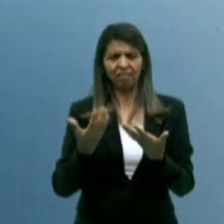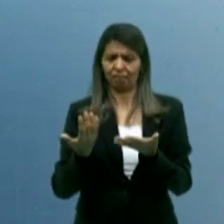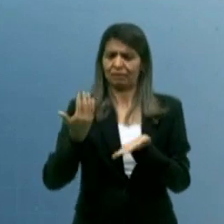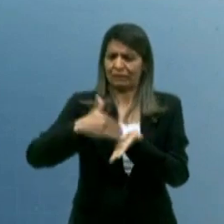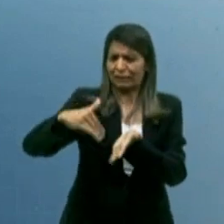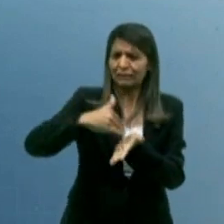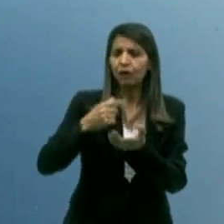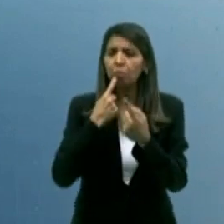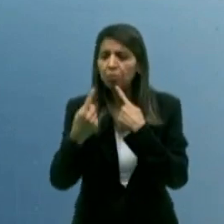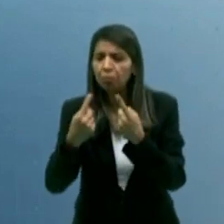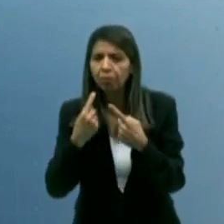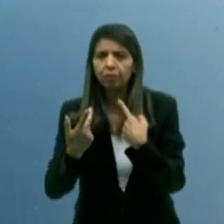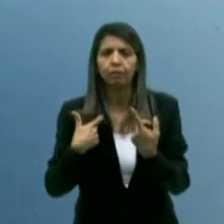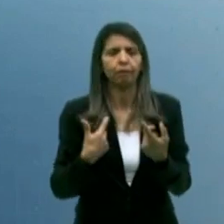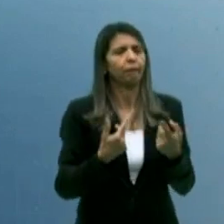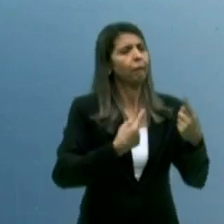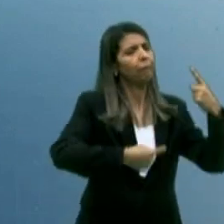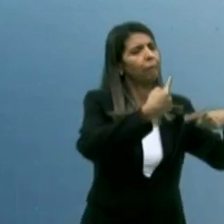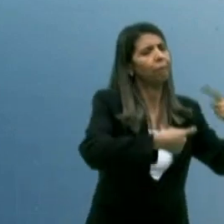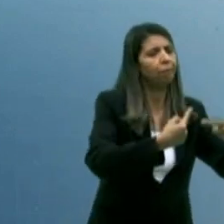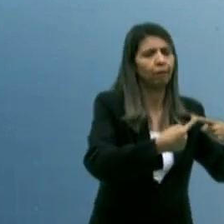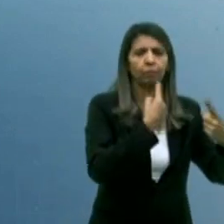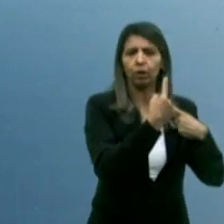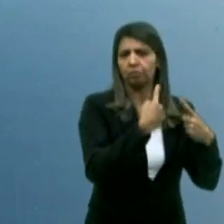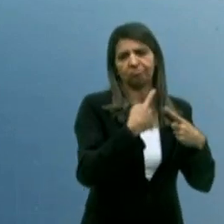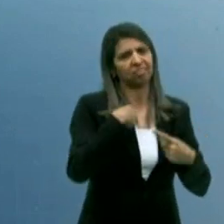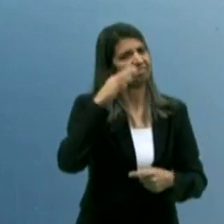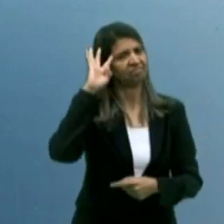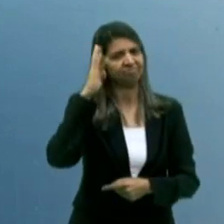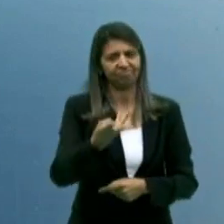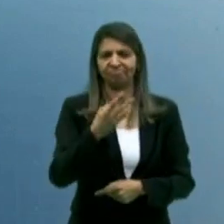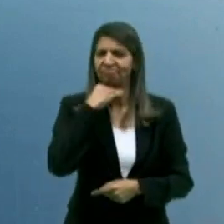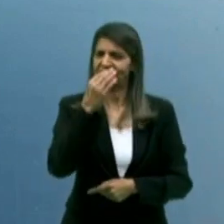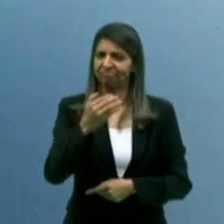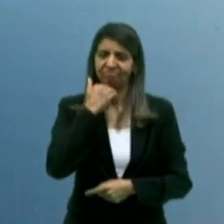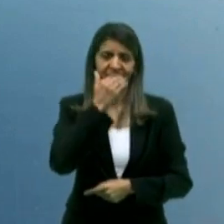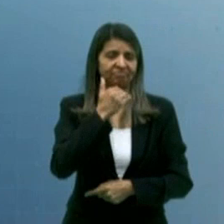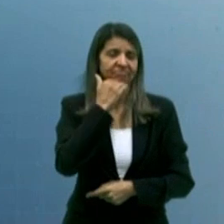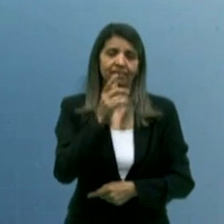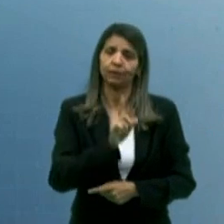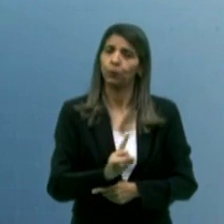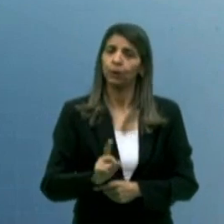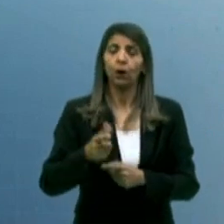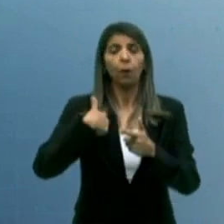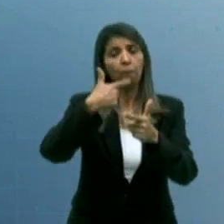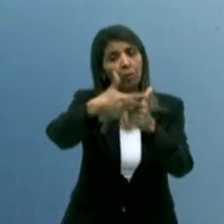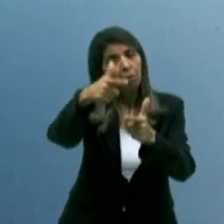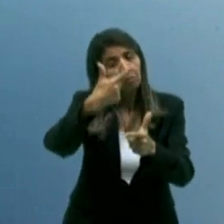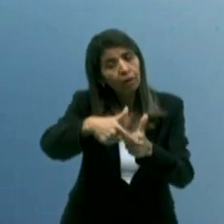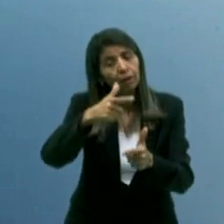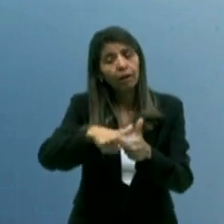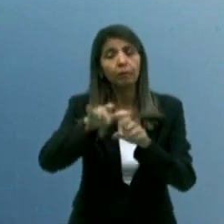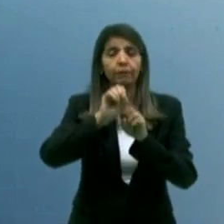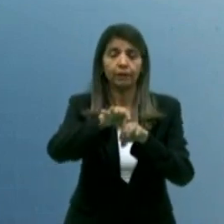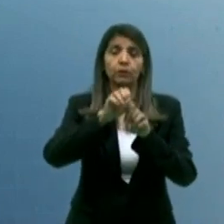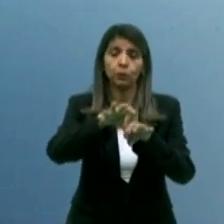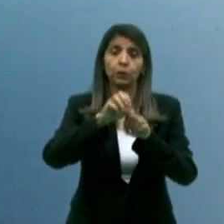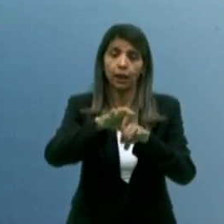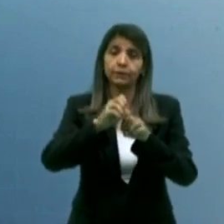escutar a população, a gente não vamos encontrar uma solução para os problemas da educação ou de qualquer outra área.